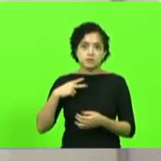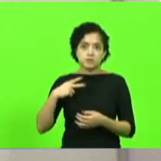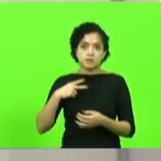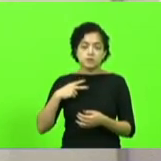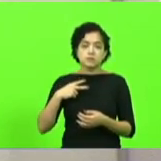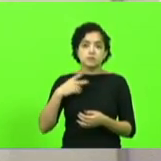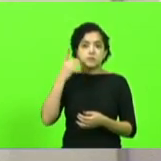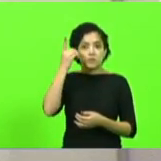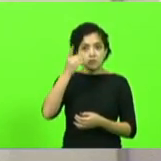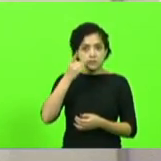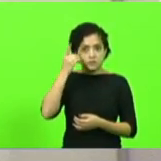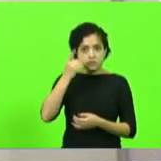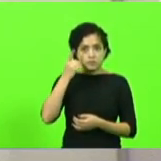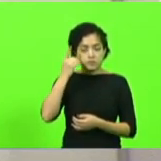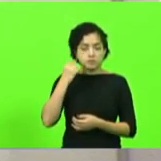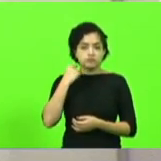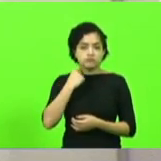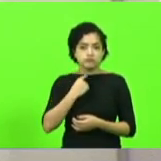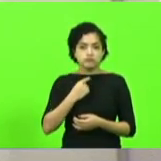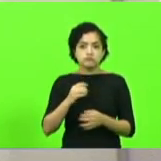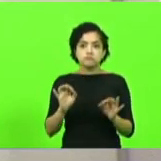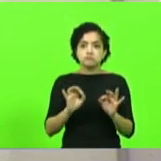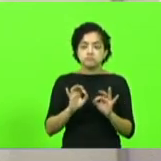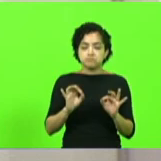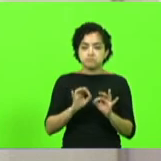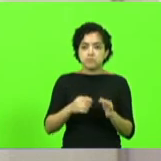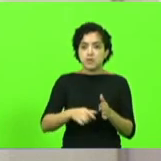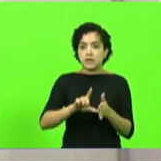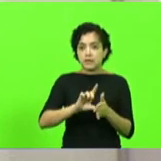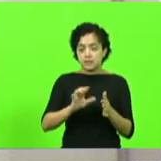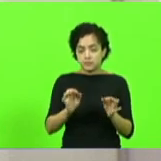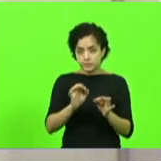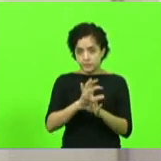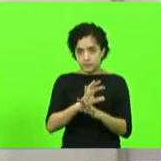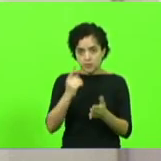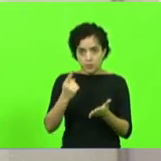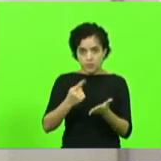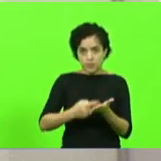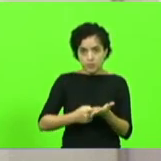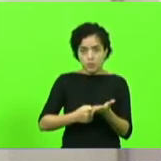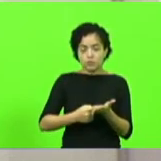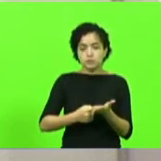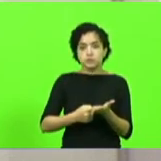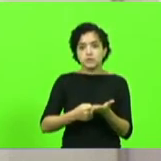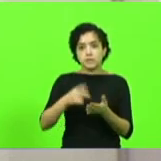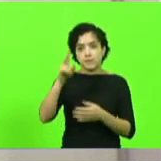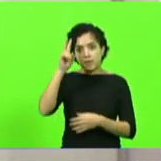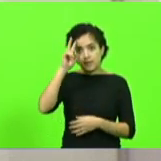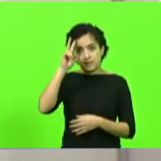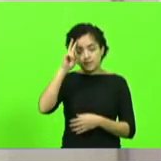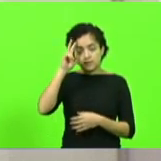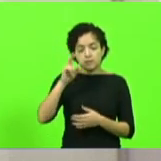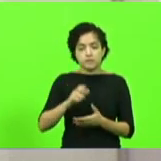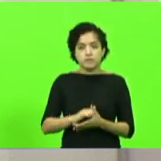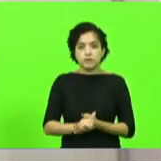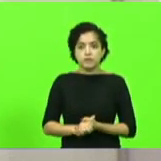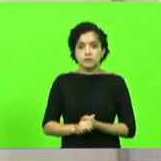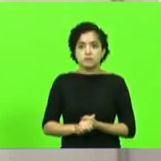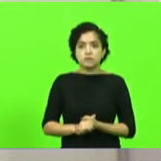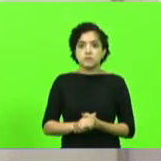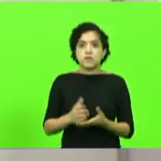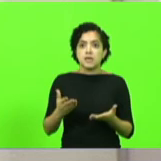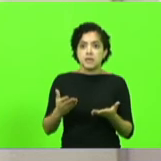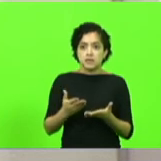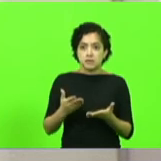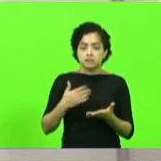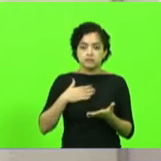Silvio Drebeck. Nada mais havendo a tratar. Sr. Presidente, antes de encerrar a sessão, convocou outra ordinária para quinta-feira, no horário regimentar. Para constar,